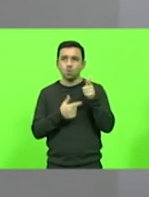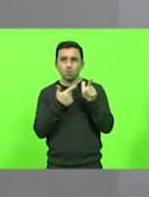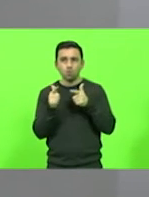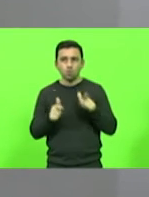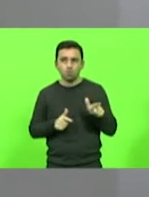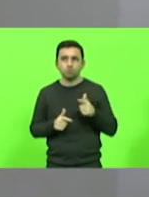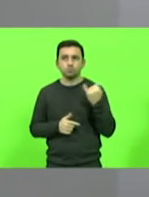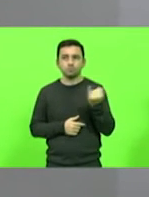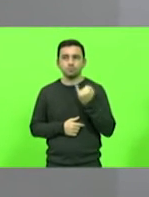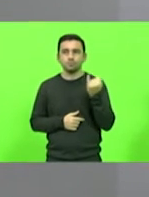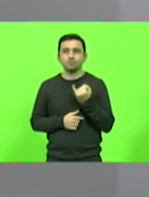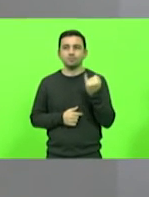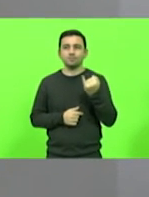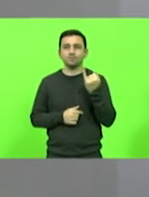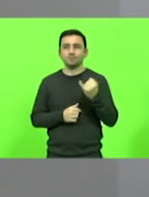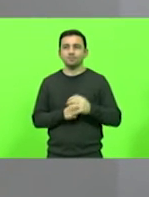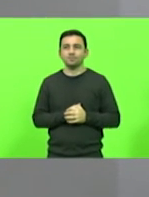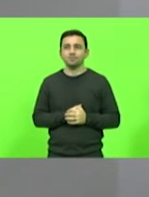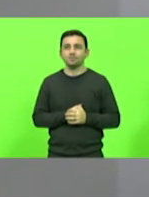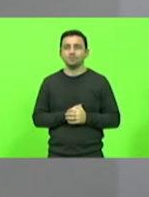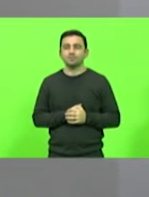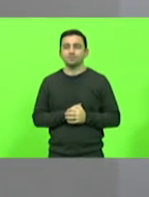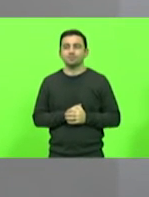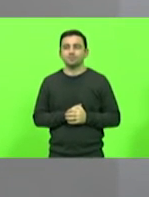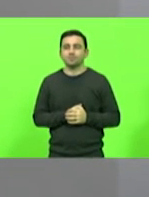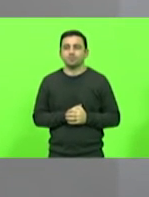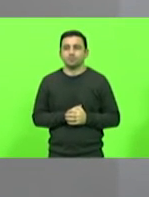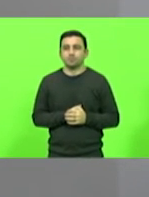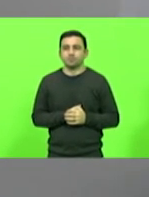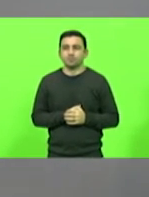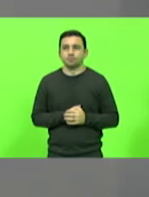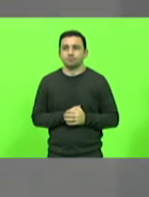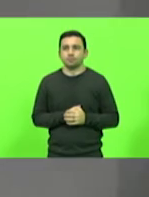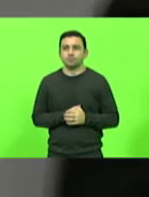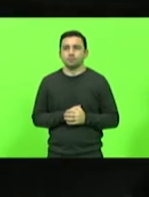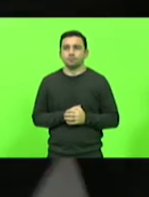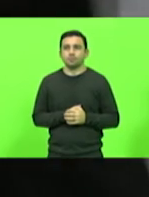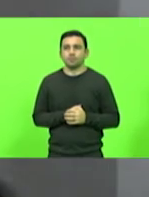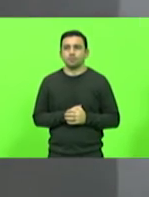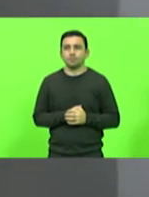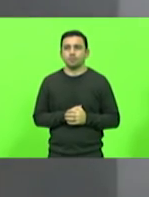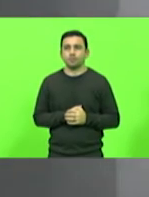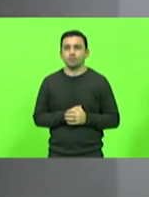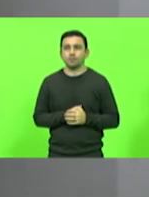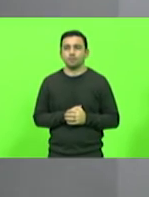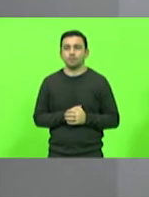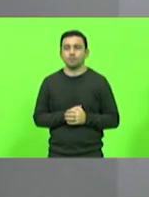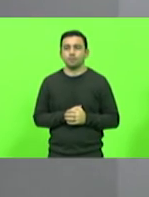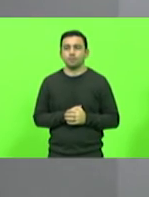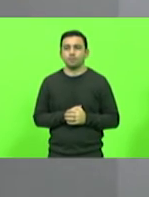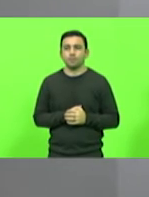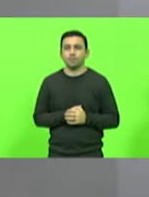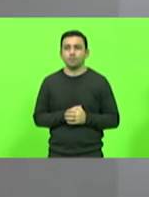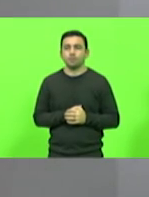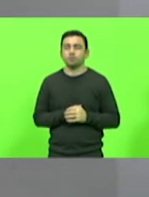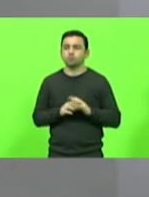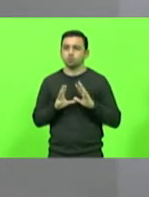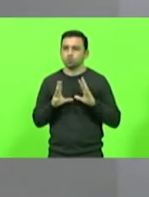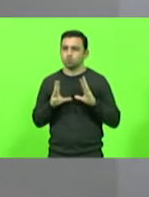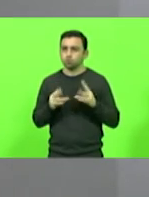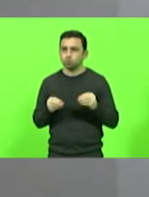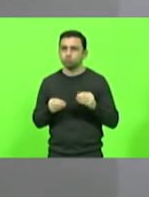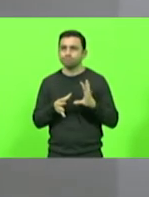10 conselhos de proteção de direitos que estão vinculados a esta secretaria. Uma secretaria com esta